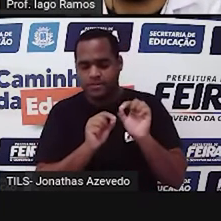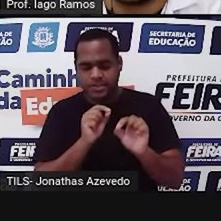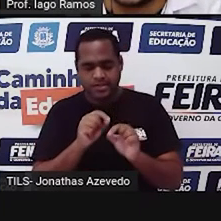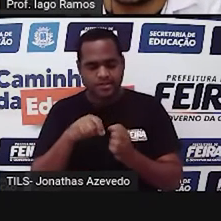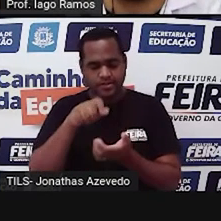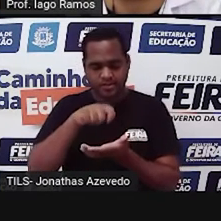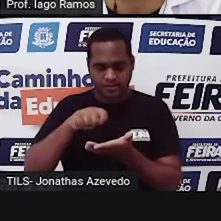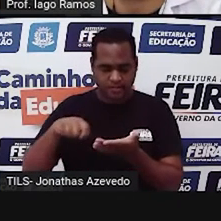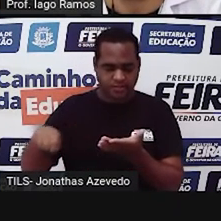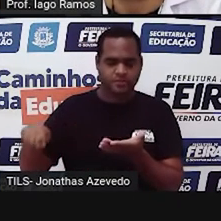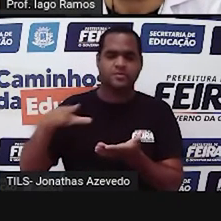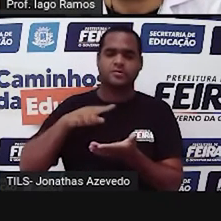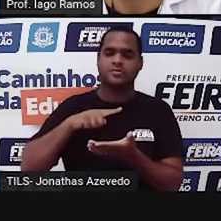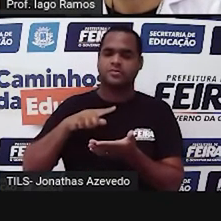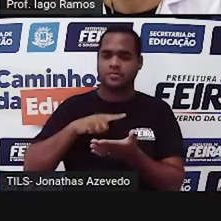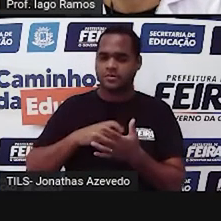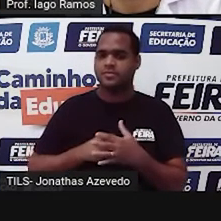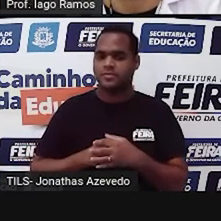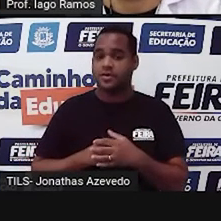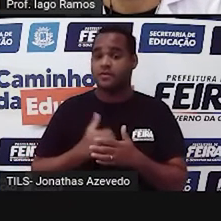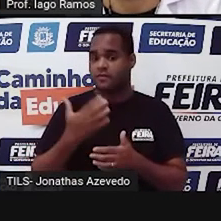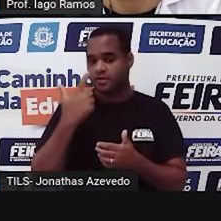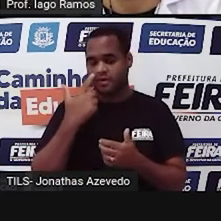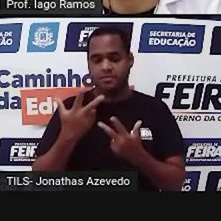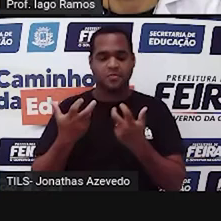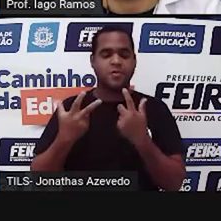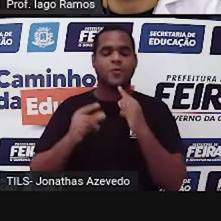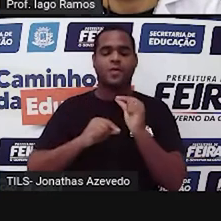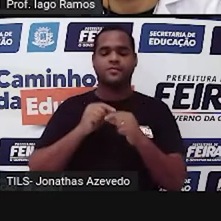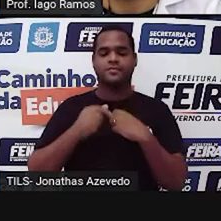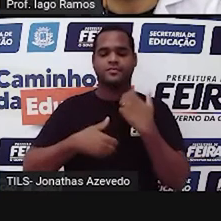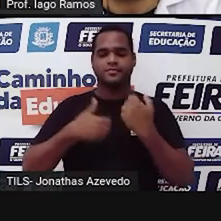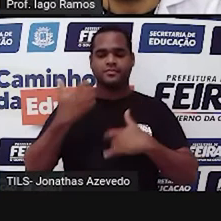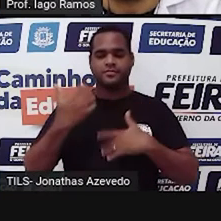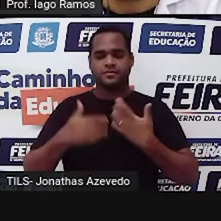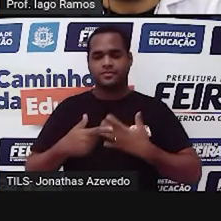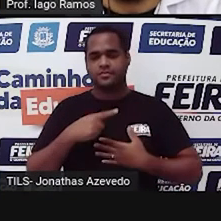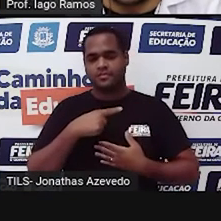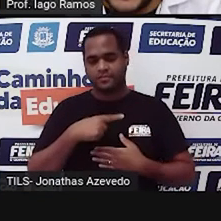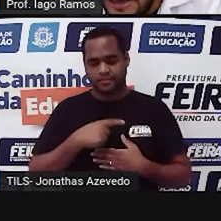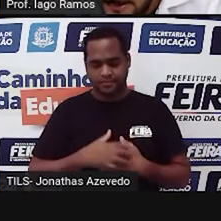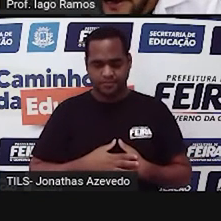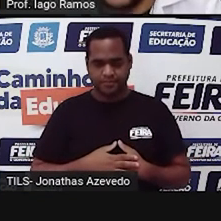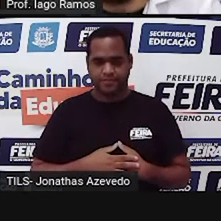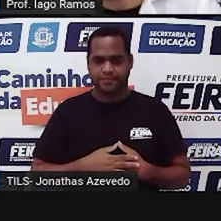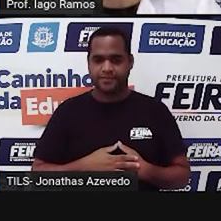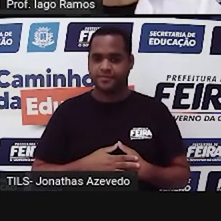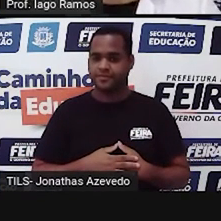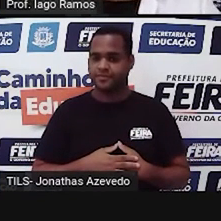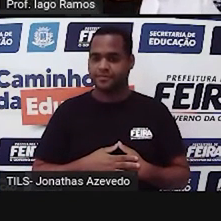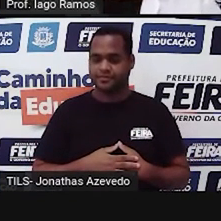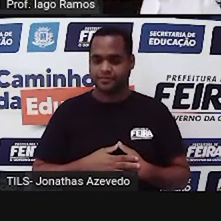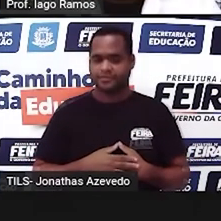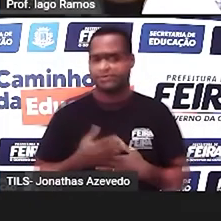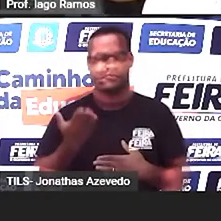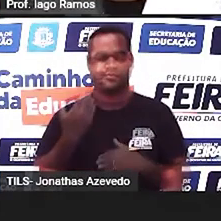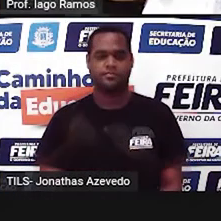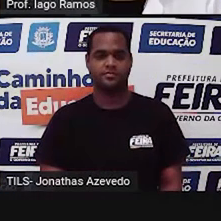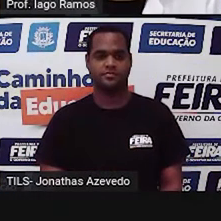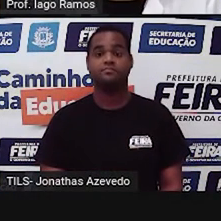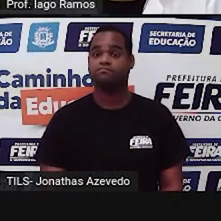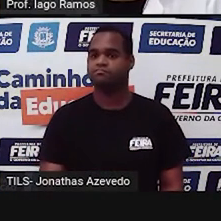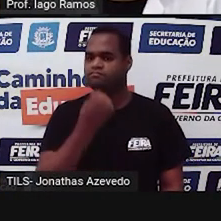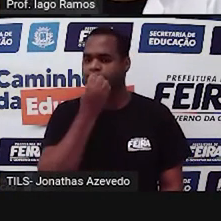anotando, tá? Que é para a gente perceber o que está acontecendo. Belezinha? Então bora lá? Vamos juntos, olha só.